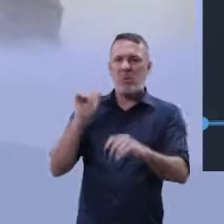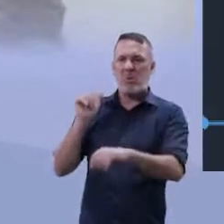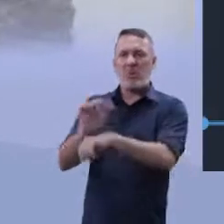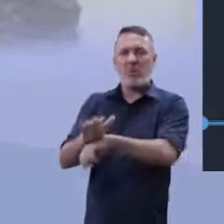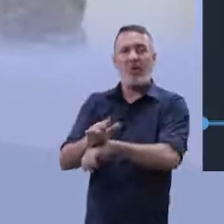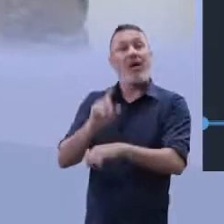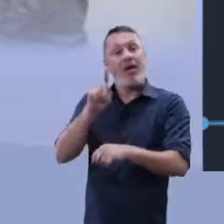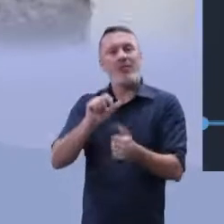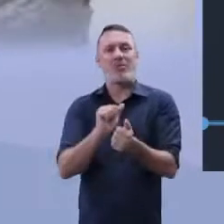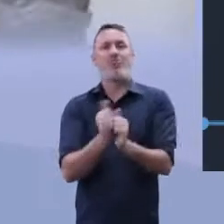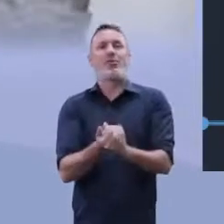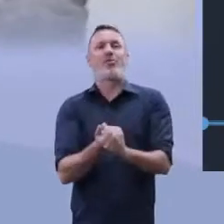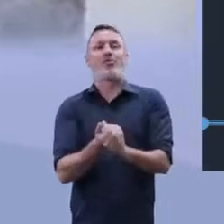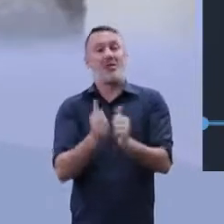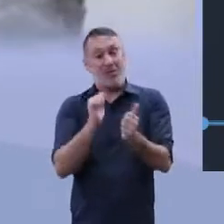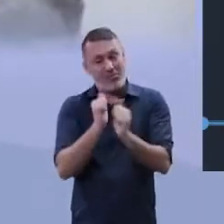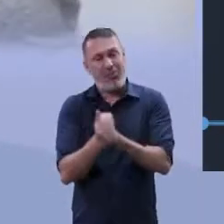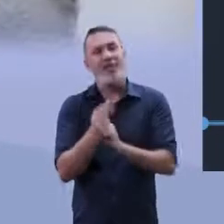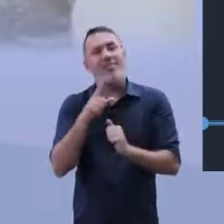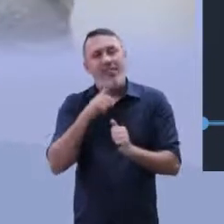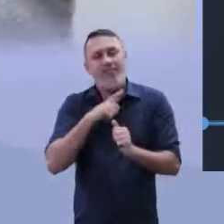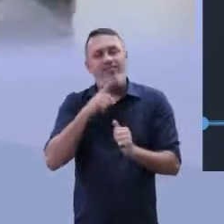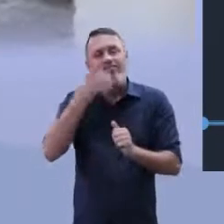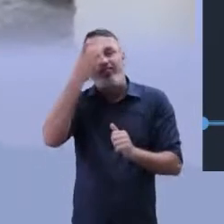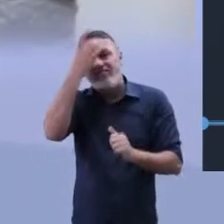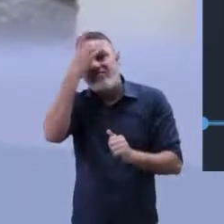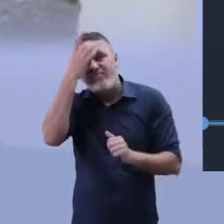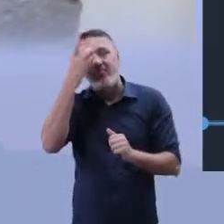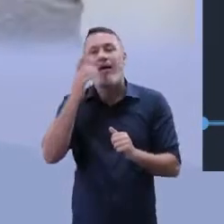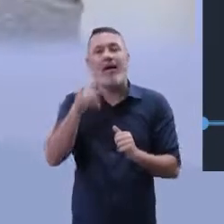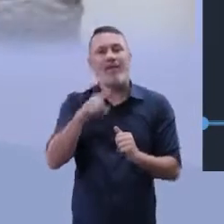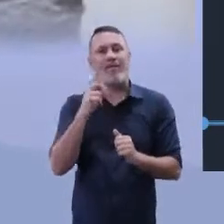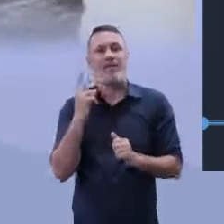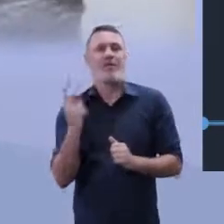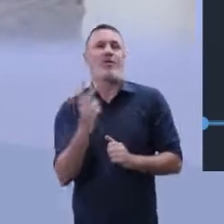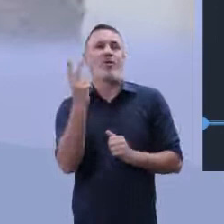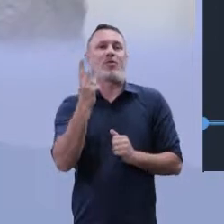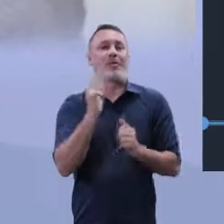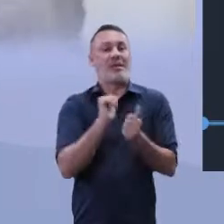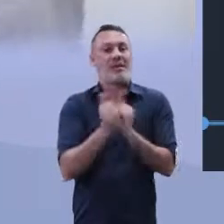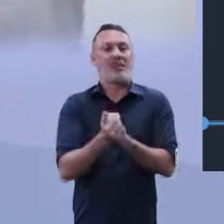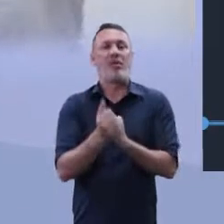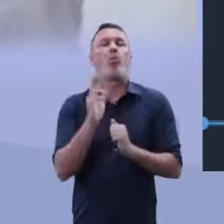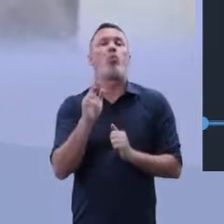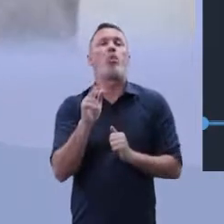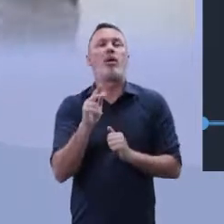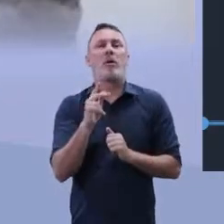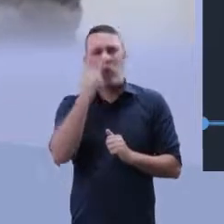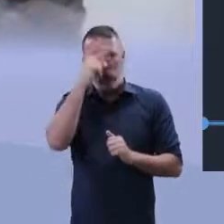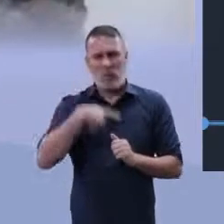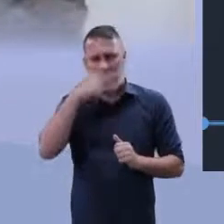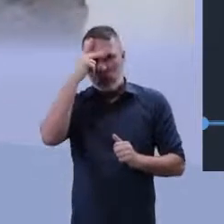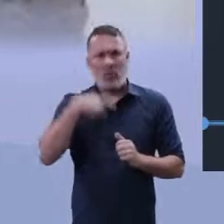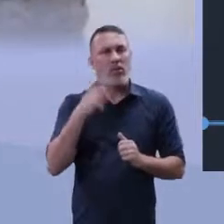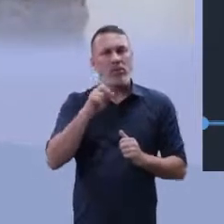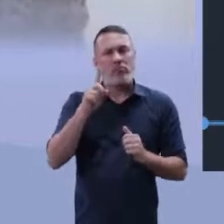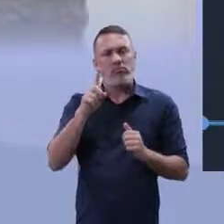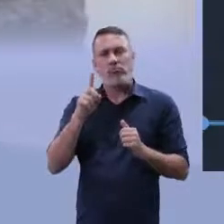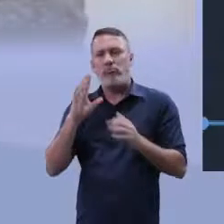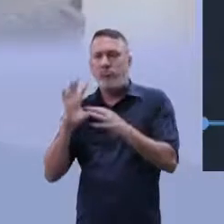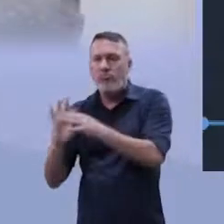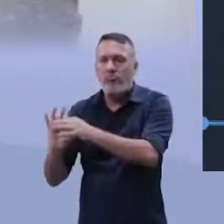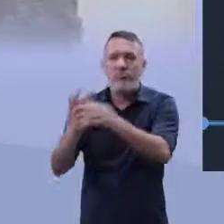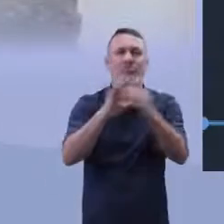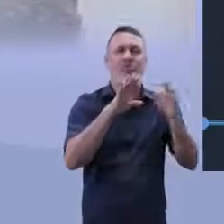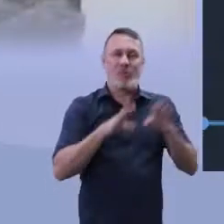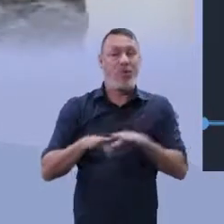falei para vocês, o esporte, ele tem esse valor. O esporte, ele vai tirar do individualismo. Ok, meus